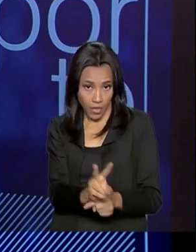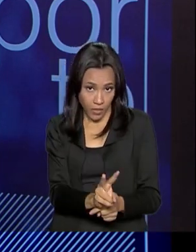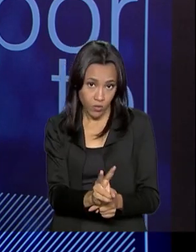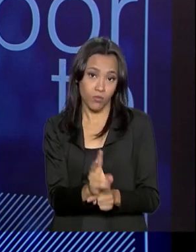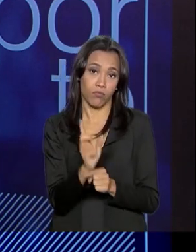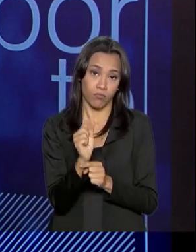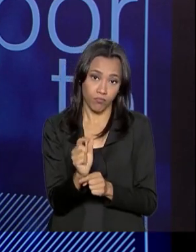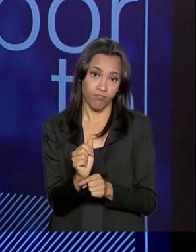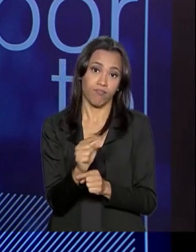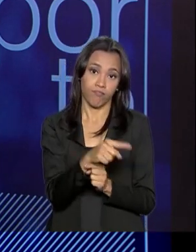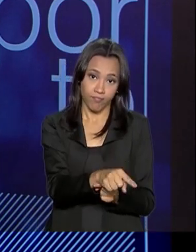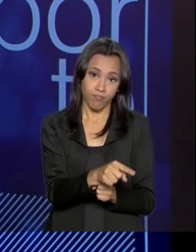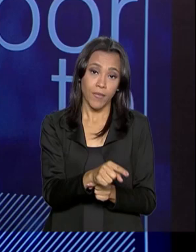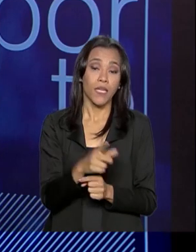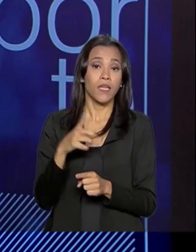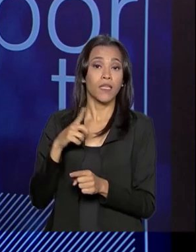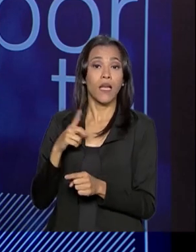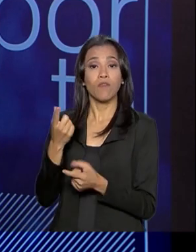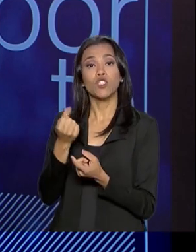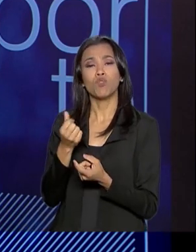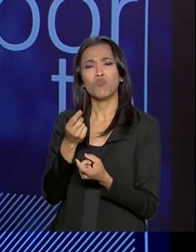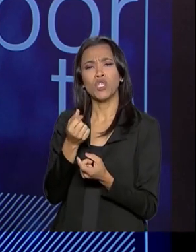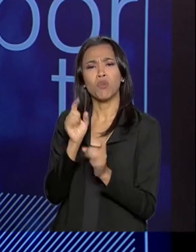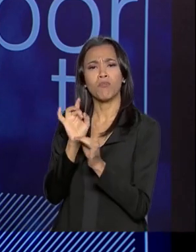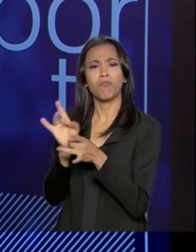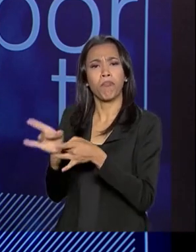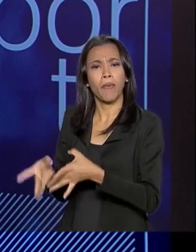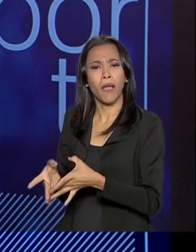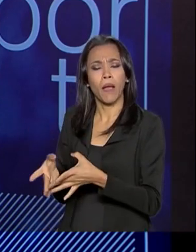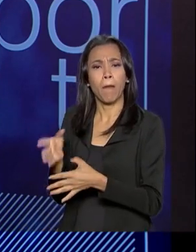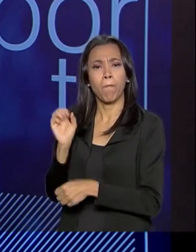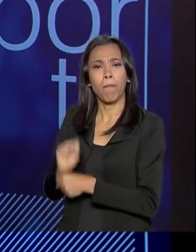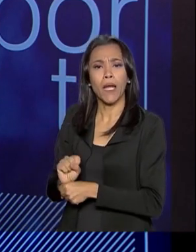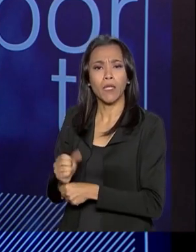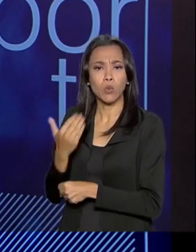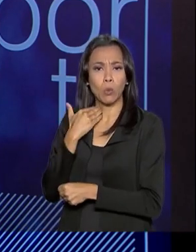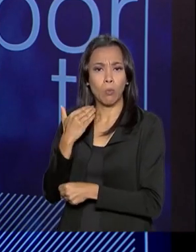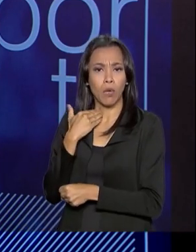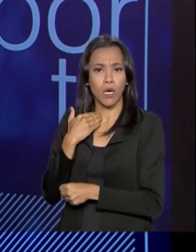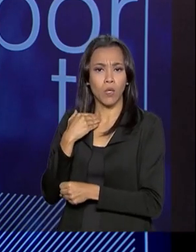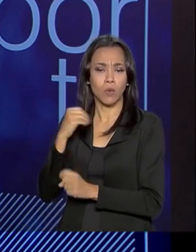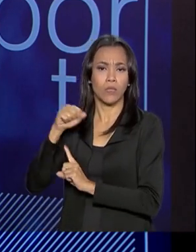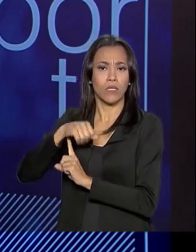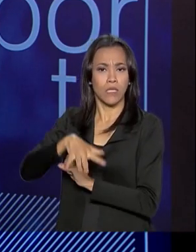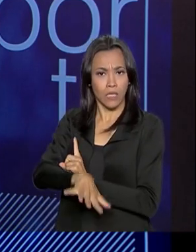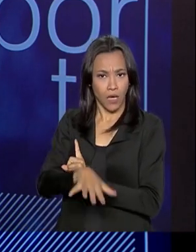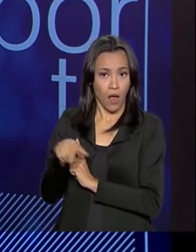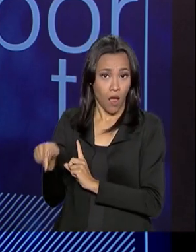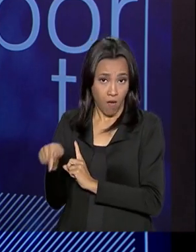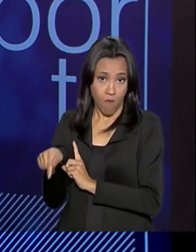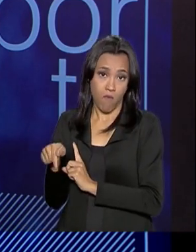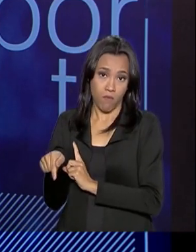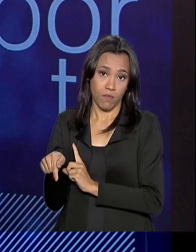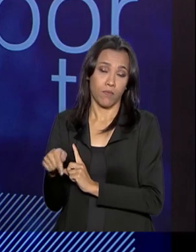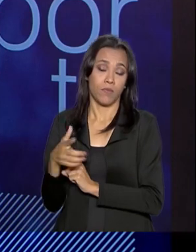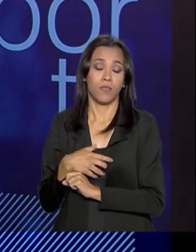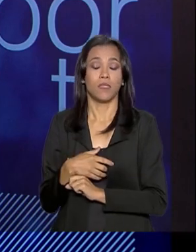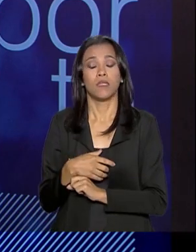de reais do dinheiro que está parado, fica parado lá no Banco Central, de depósitos compulsórios dos bancos.